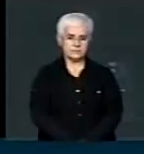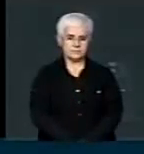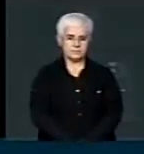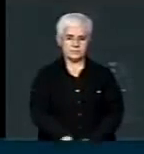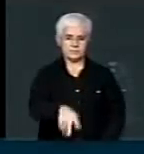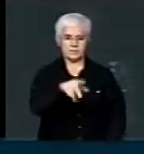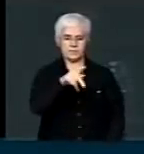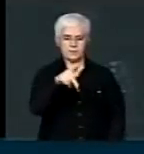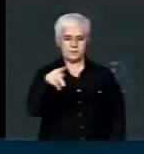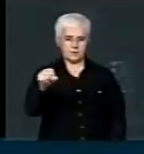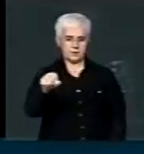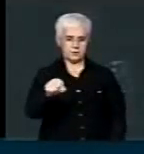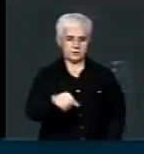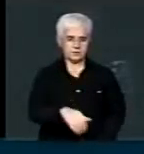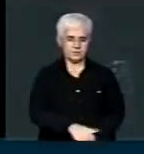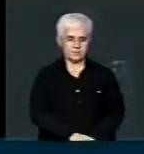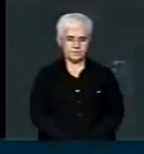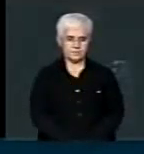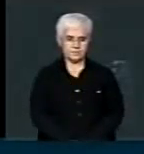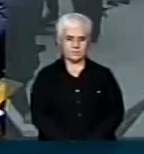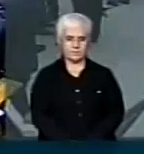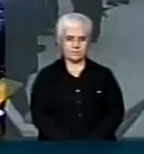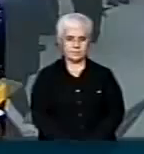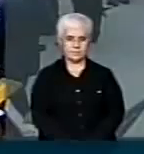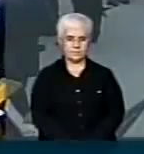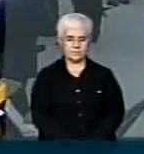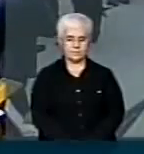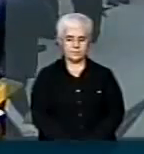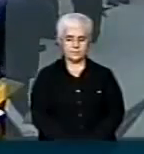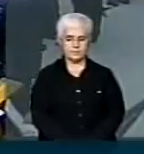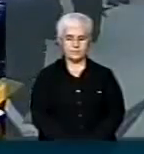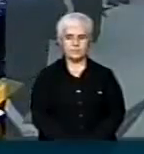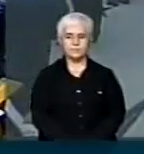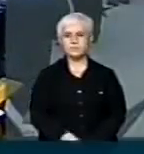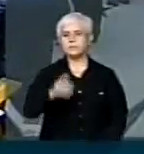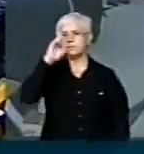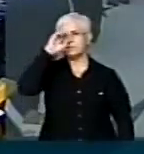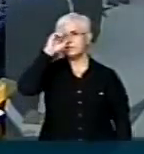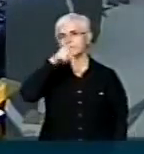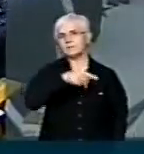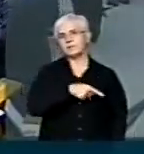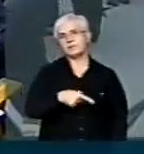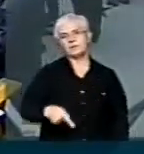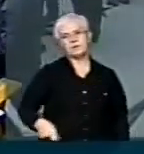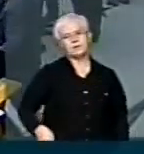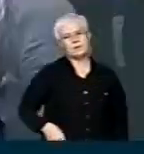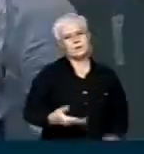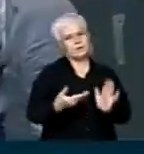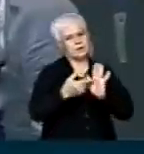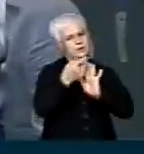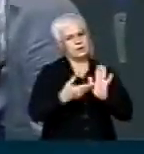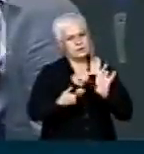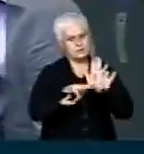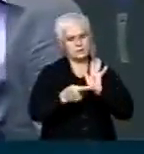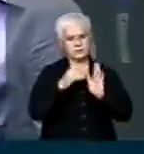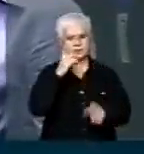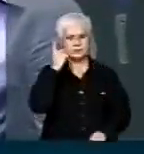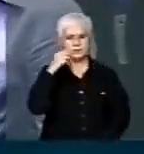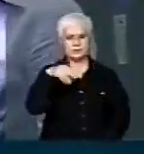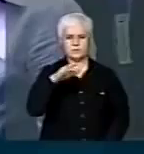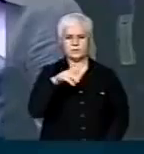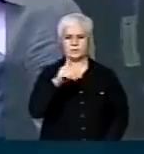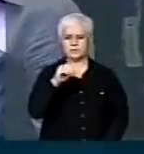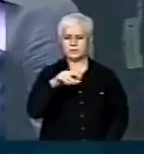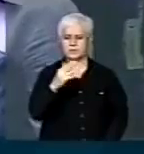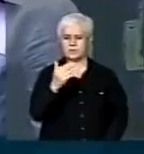Bem lembrado deputado Salim Filho, com a palavra do PPS Senhor presidente, esse projeto do deputado Mendonça